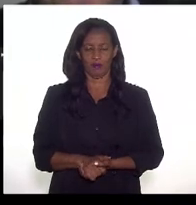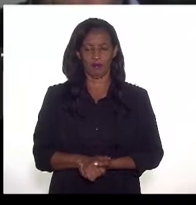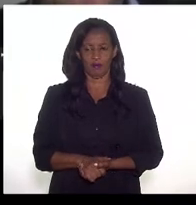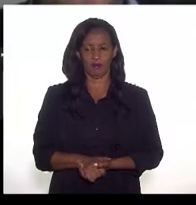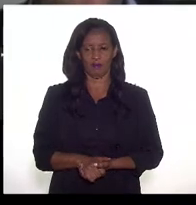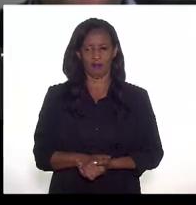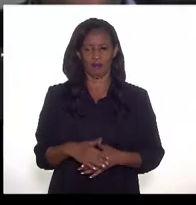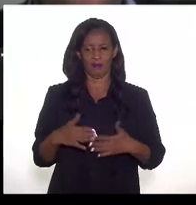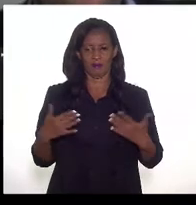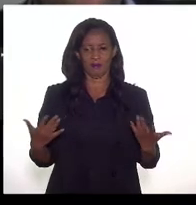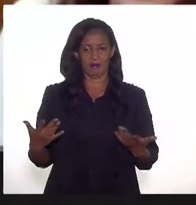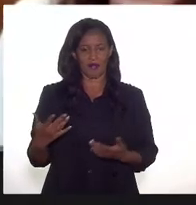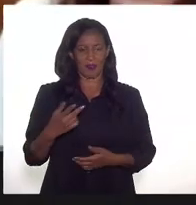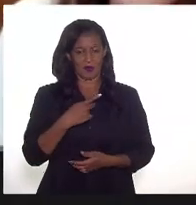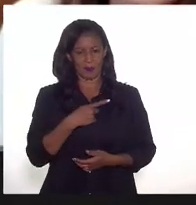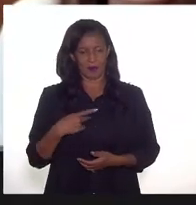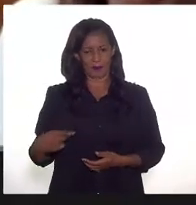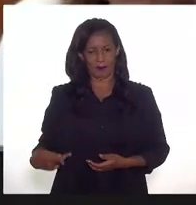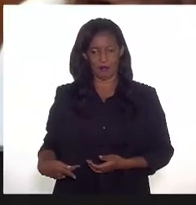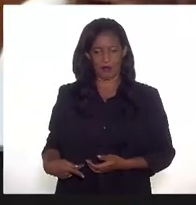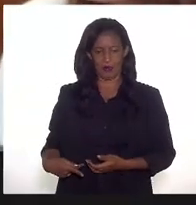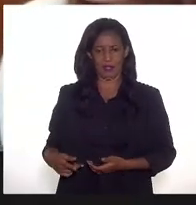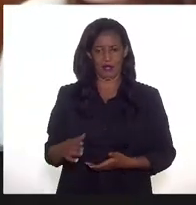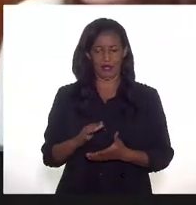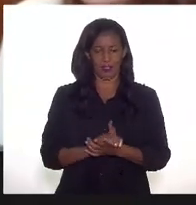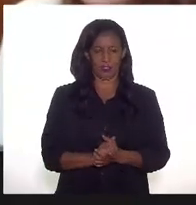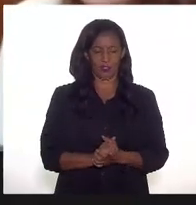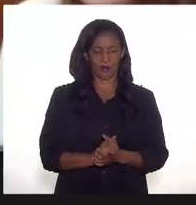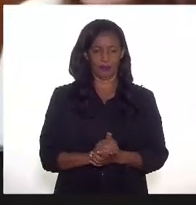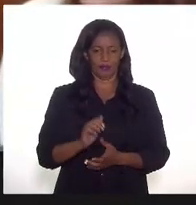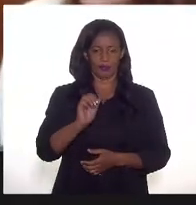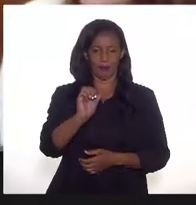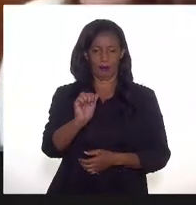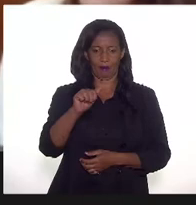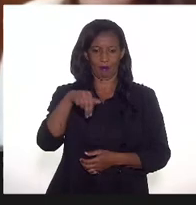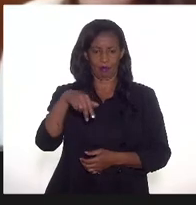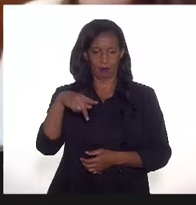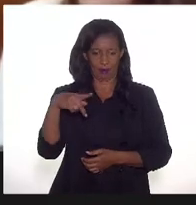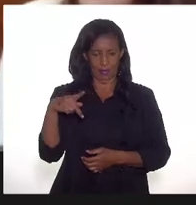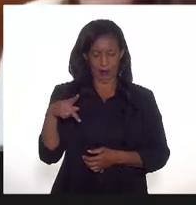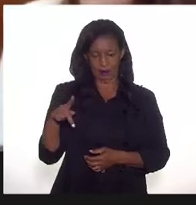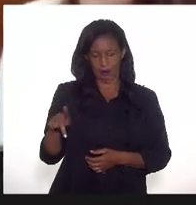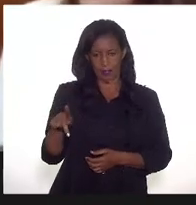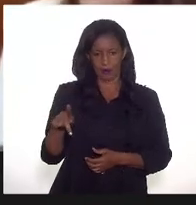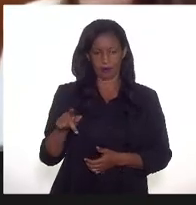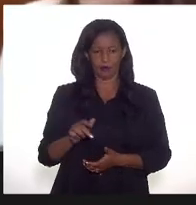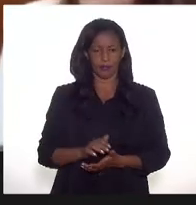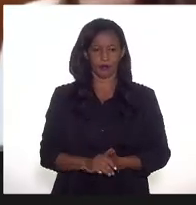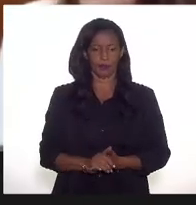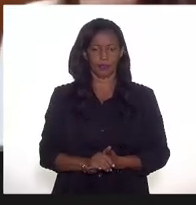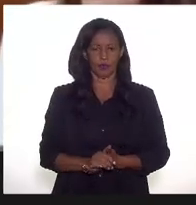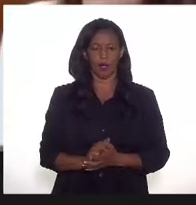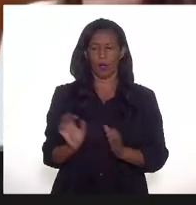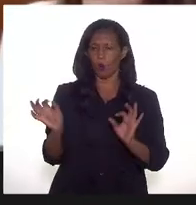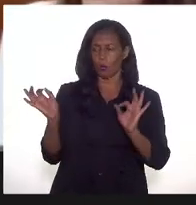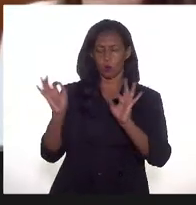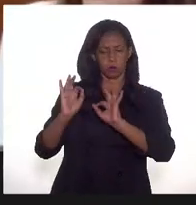Senhor presidente, nas regulamentações da NP não há nenhum